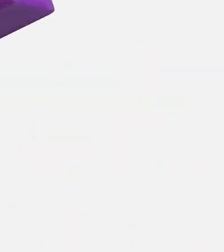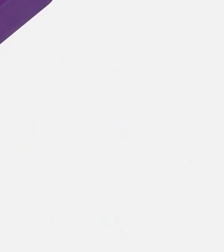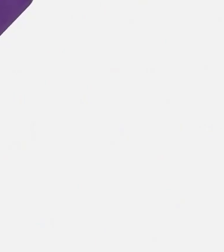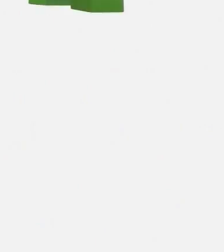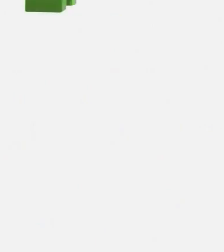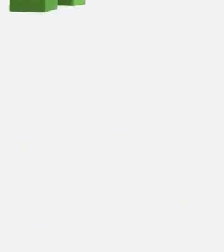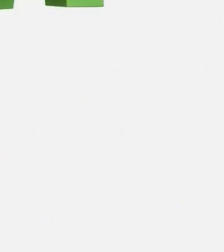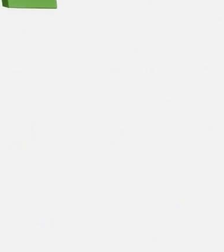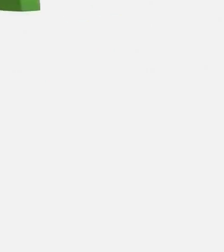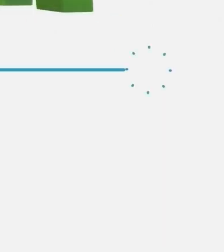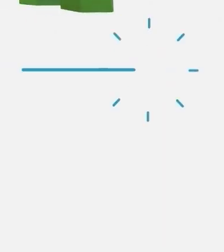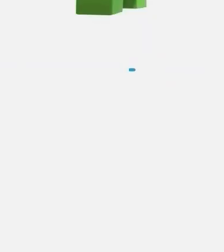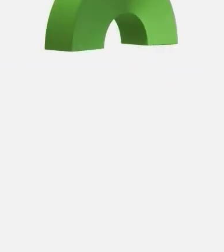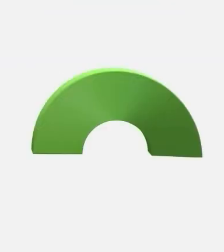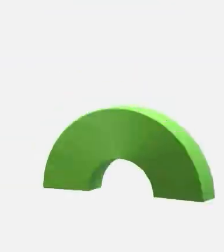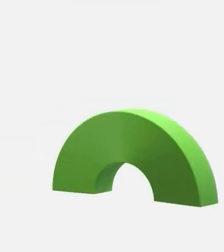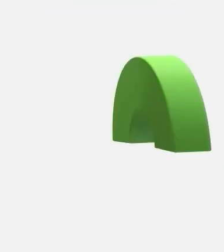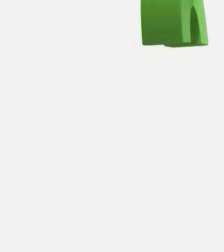Tchau.